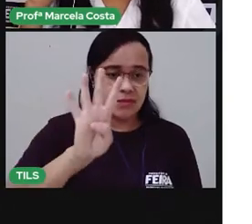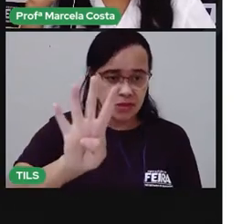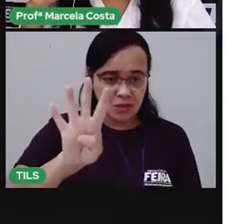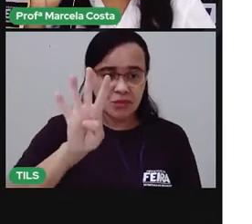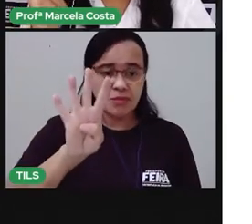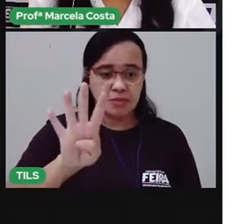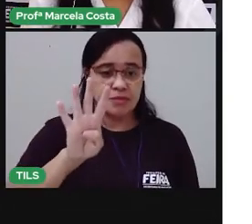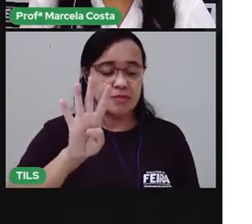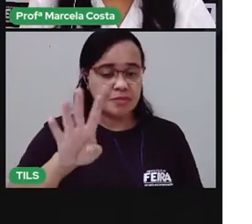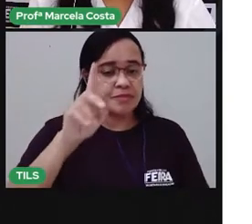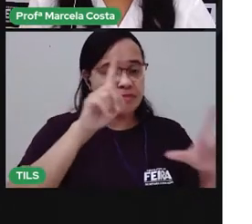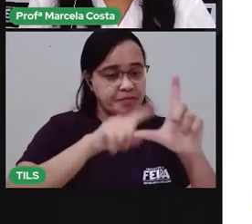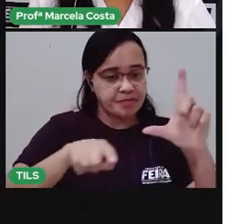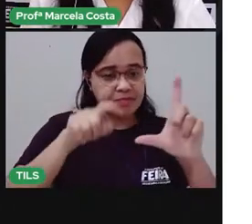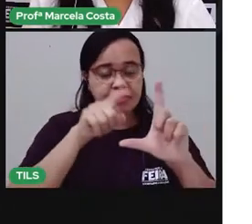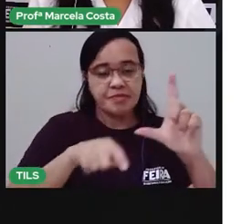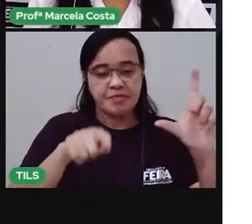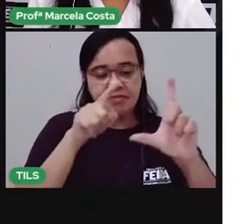letras.